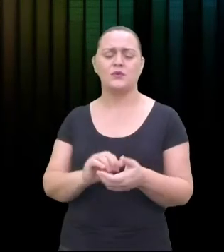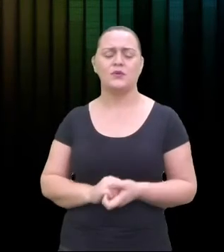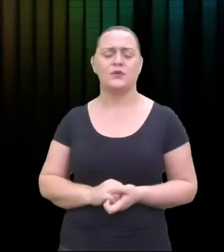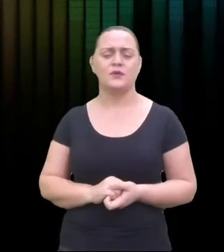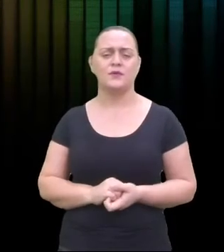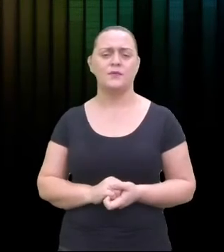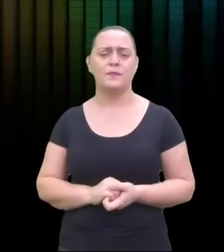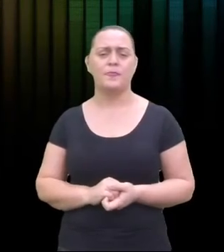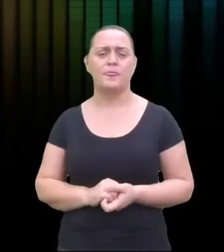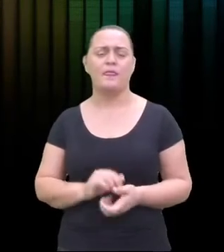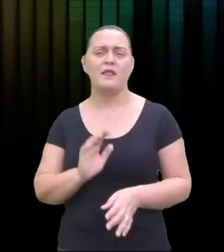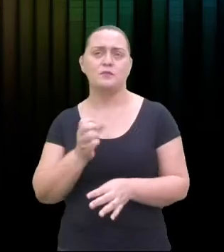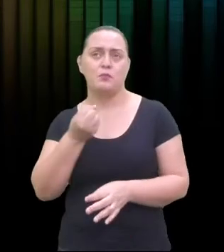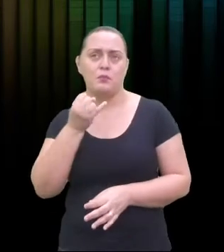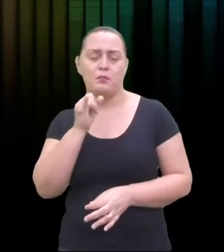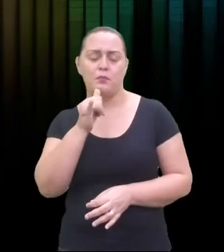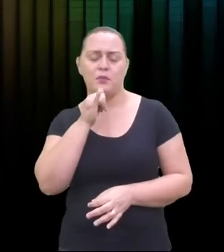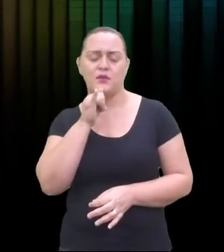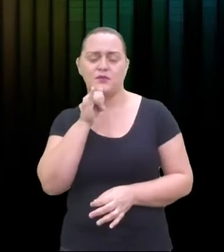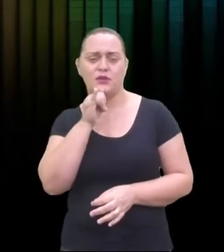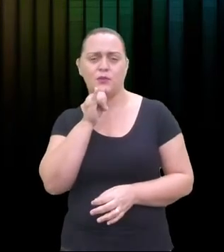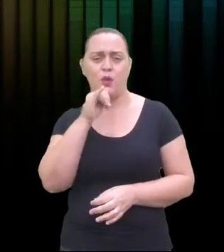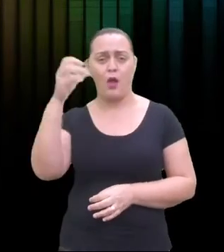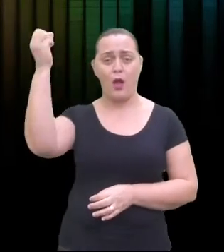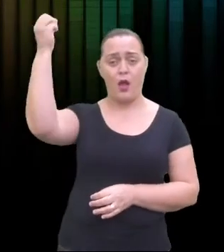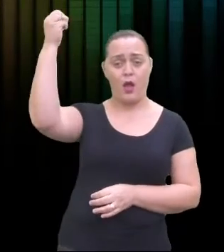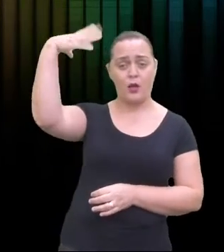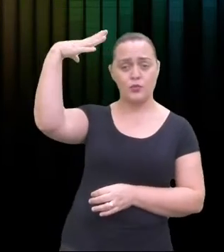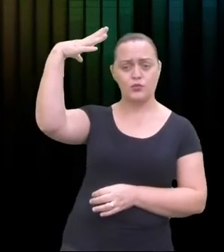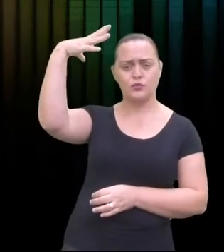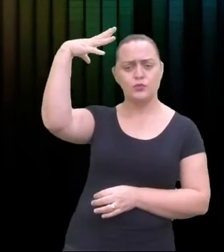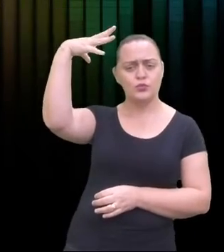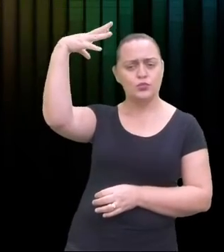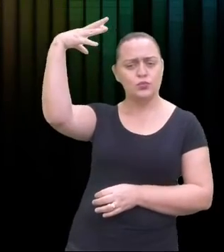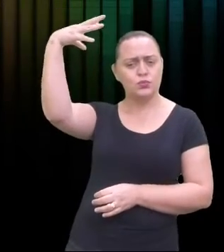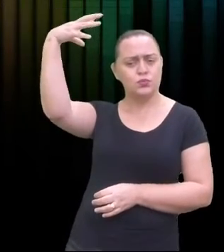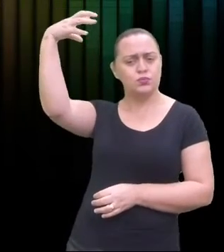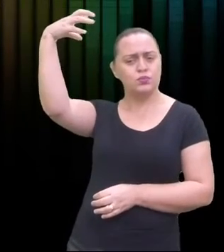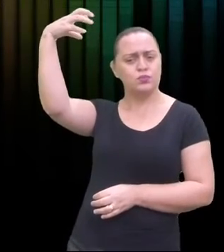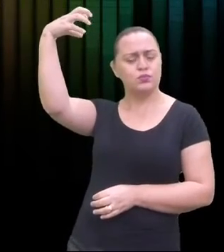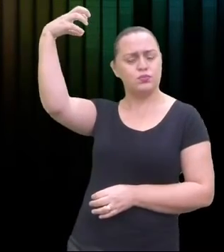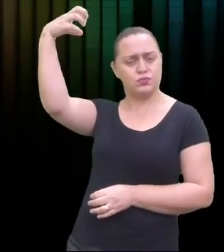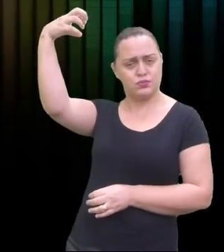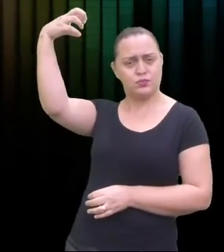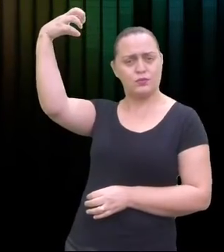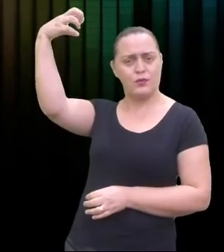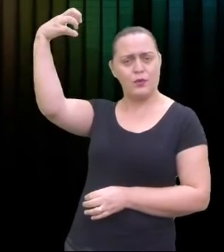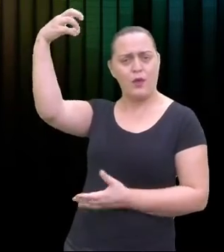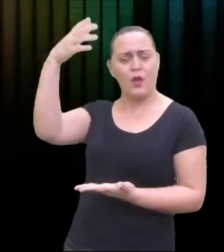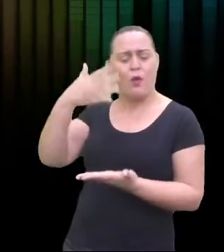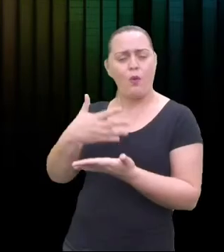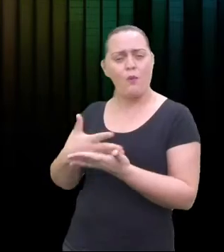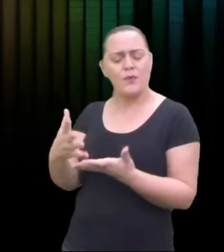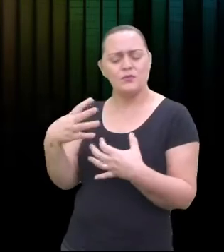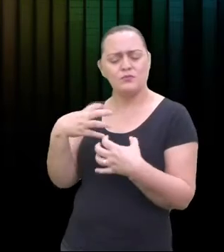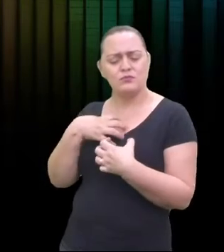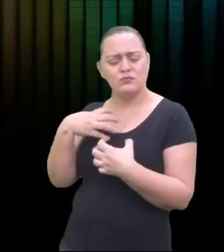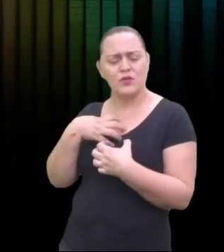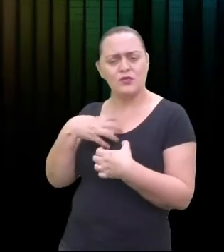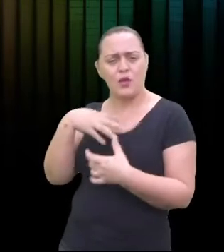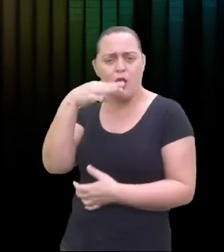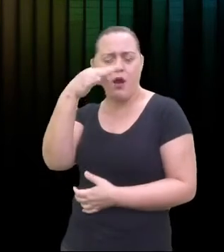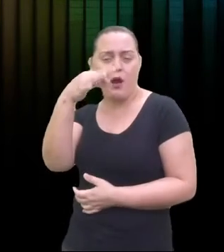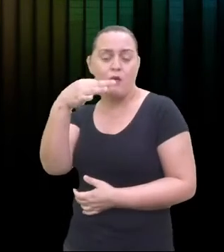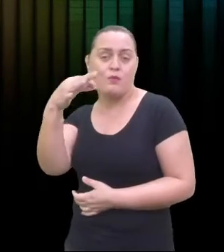a iluminação e música no ambiente em que estamos alimentando, seja em casa, seja num restaurante, ajuda a gente